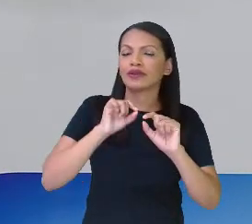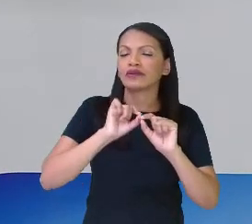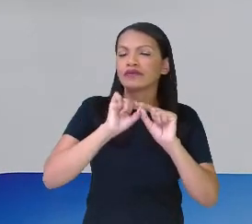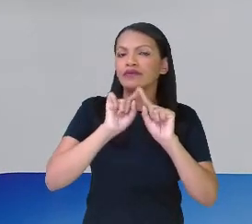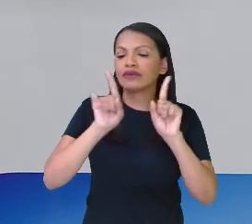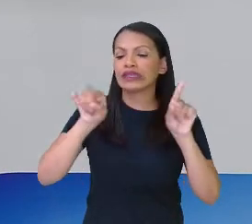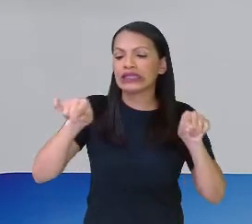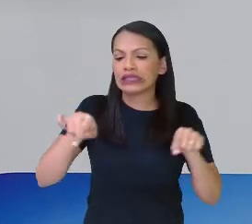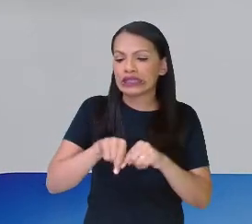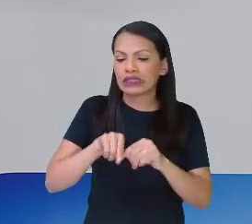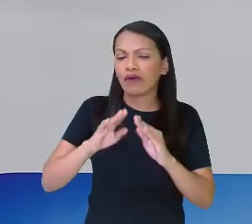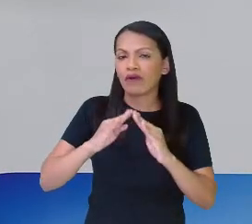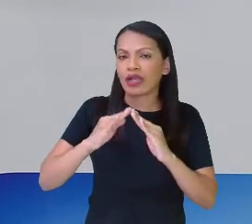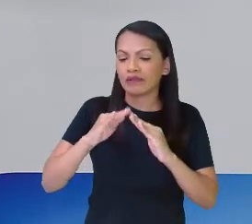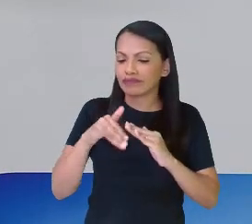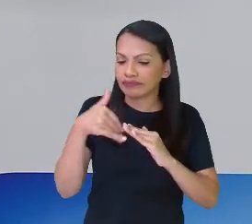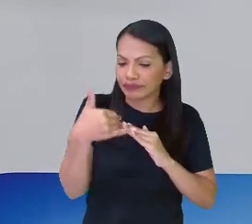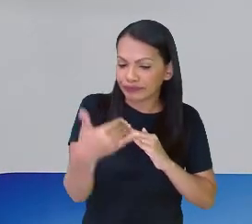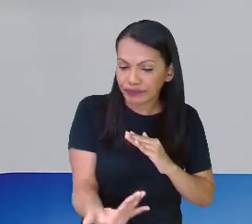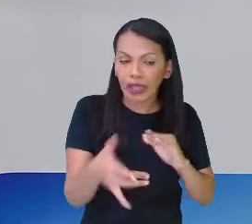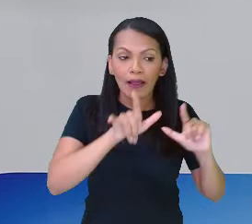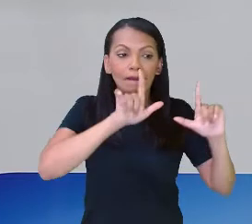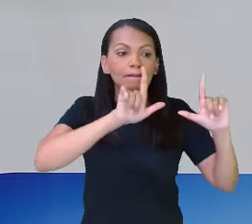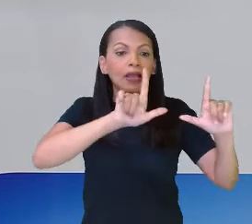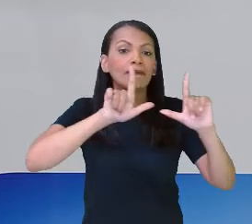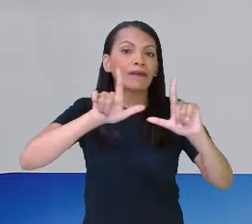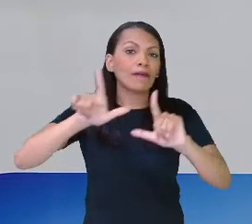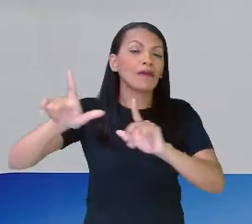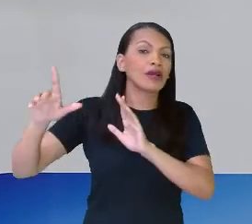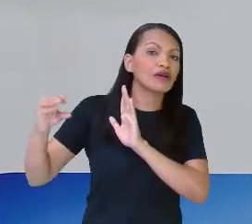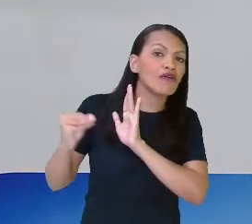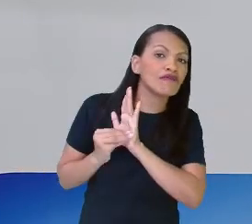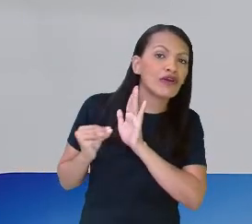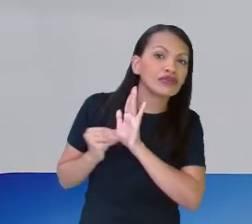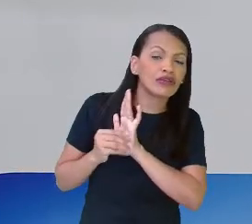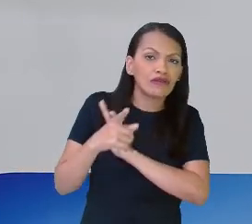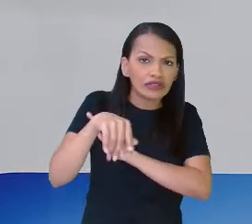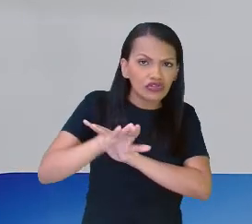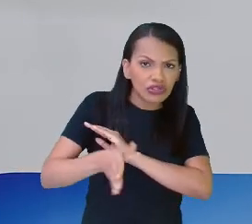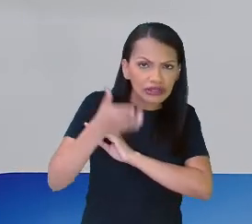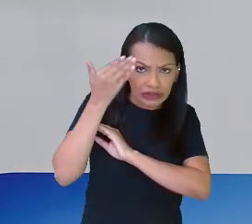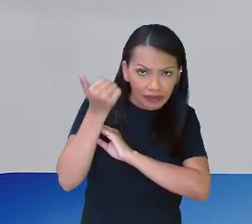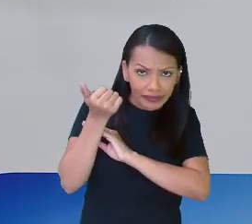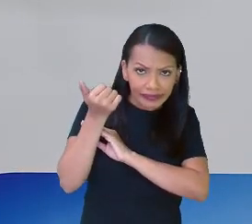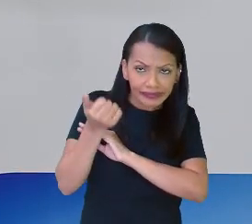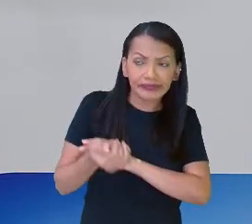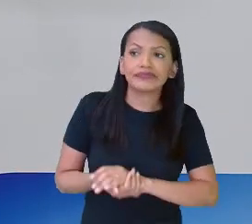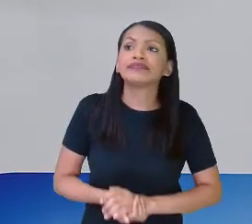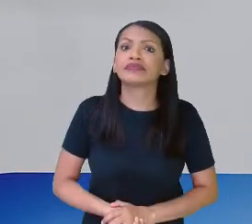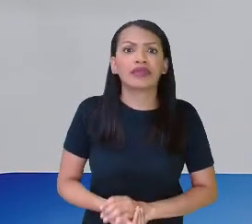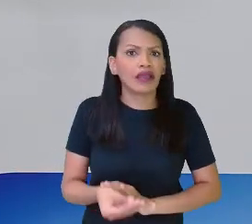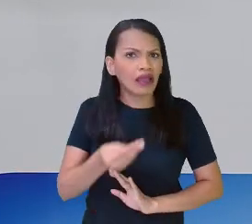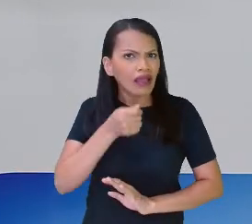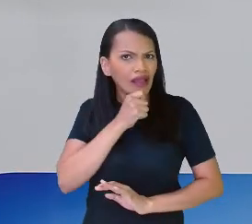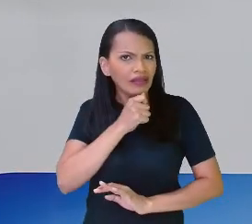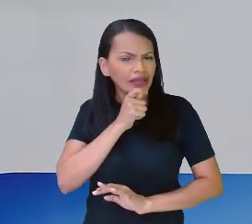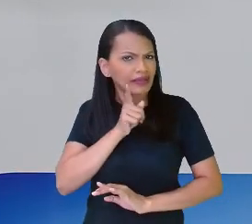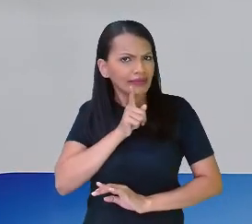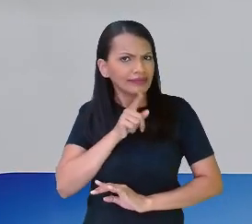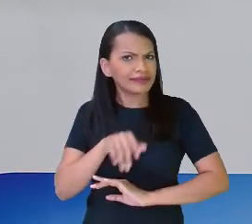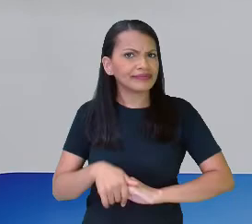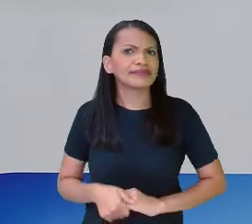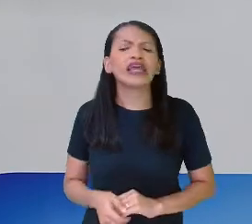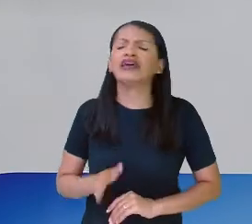que eu complete aí com todas as lajotas que estão faltando. Será que você já sabe? Ainda não? Já,